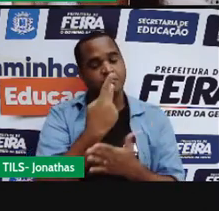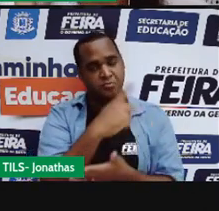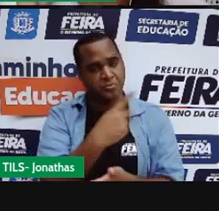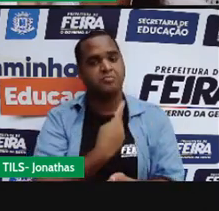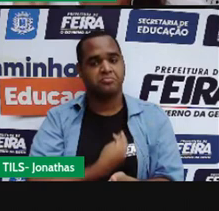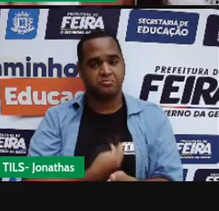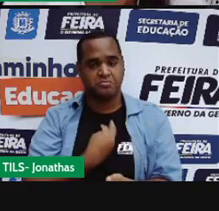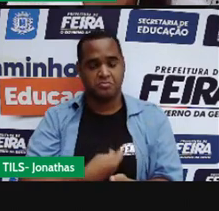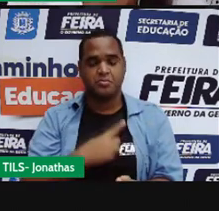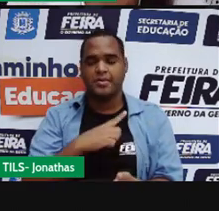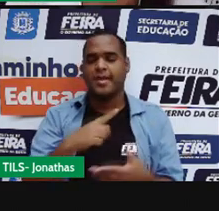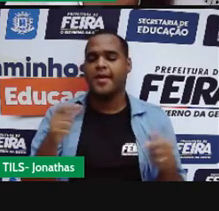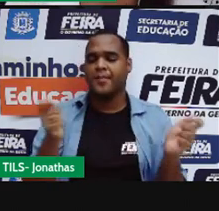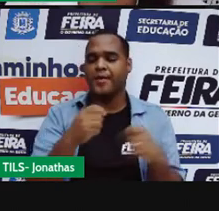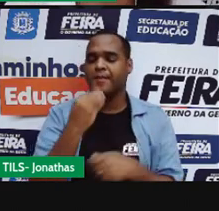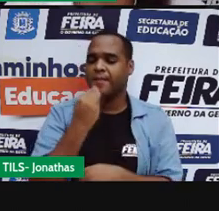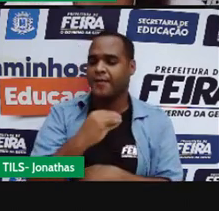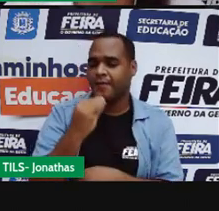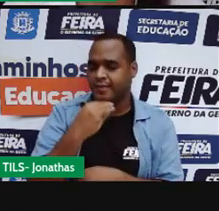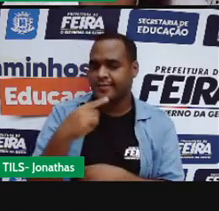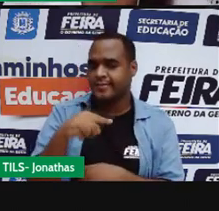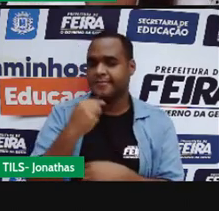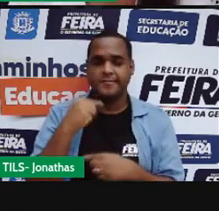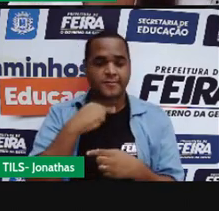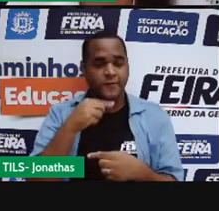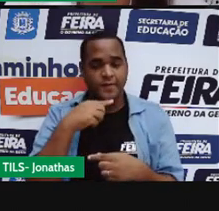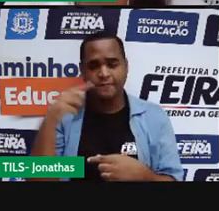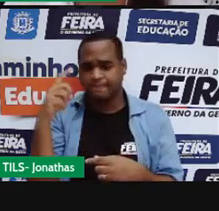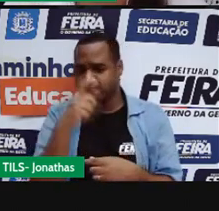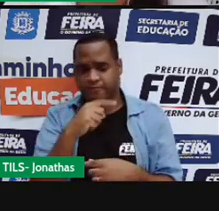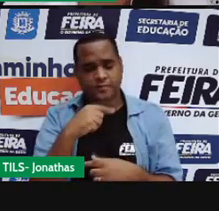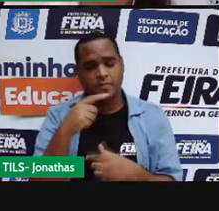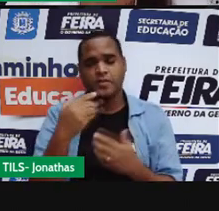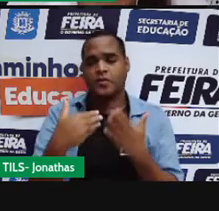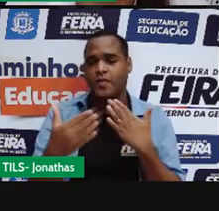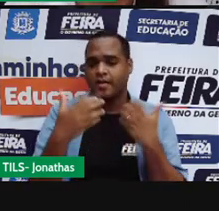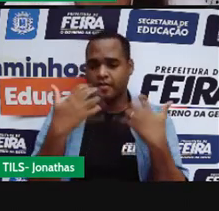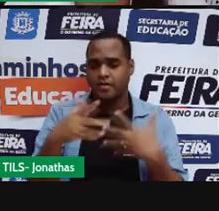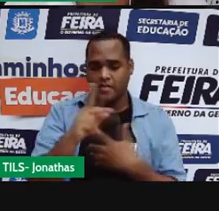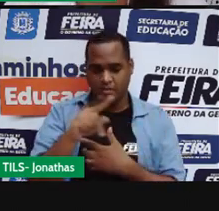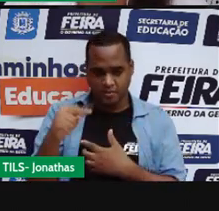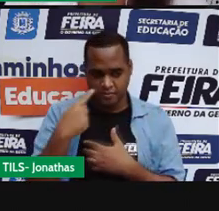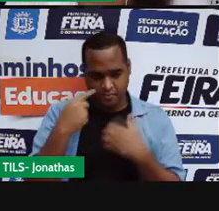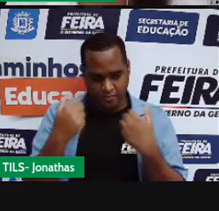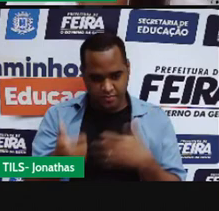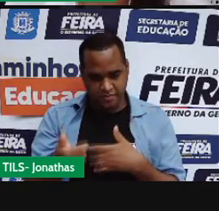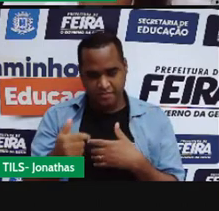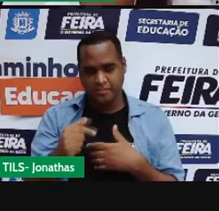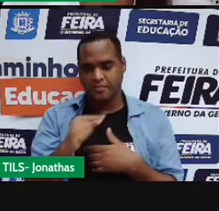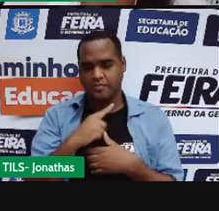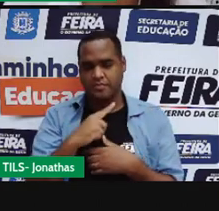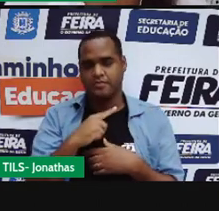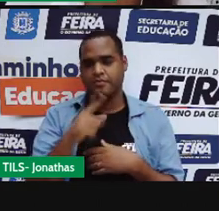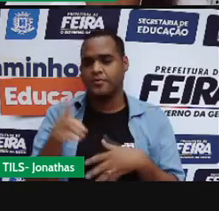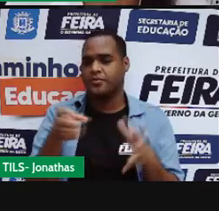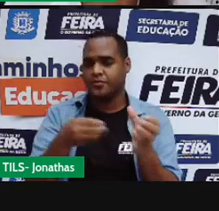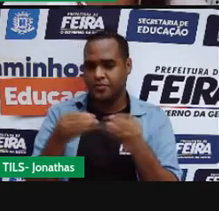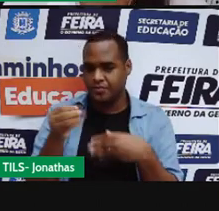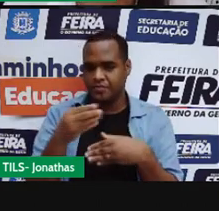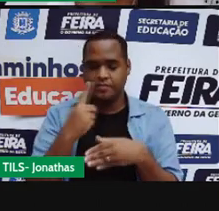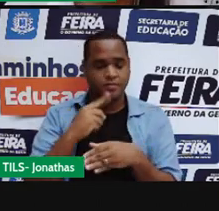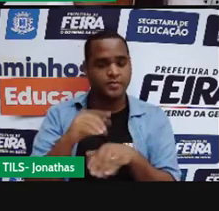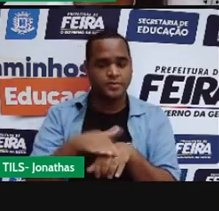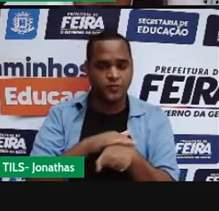vocês. Aproveitem esse momento para tirar dúvidas, conversar com os professores, trazer novas informações, conversar com os